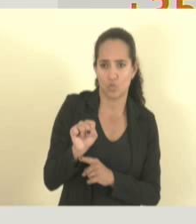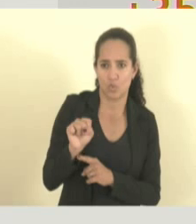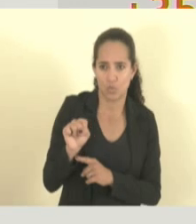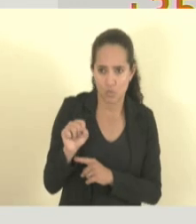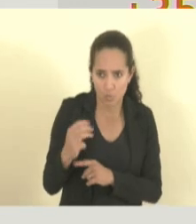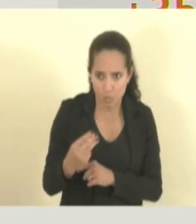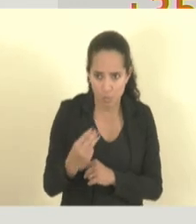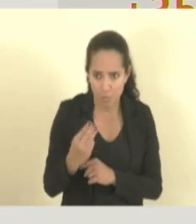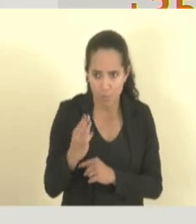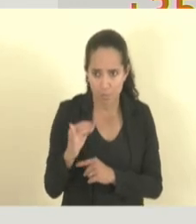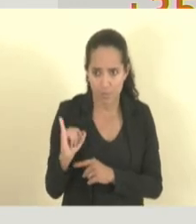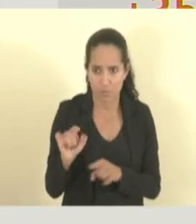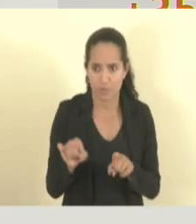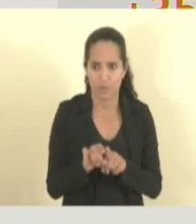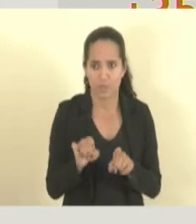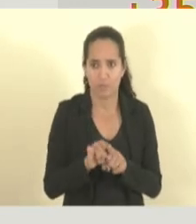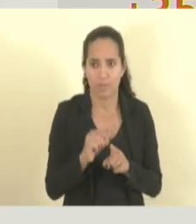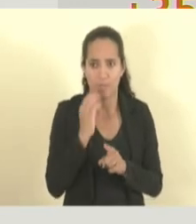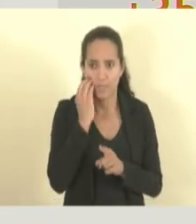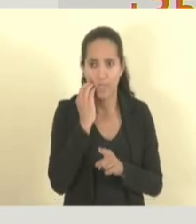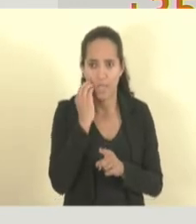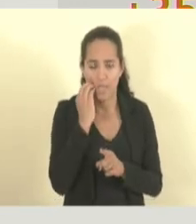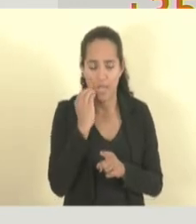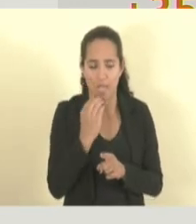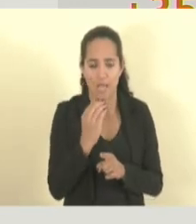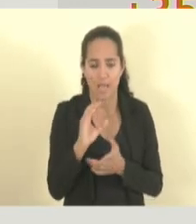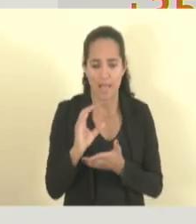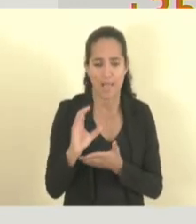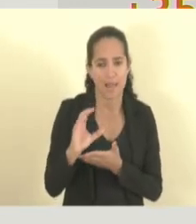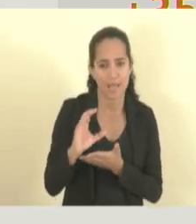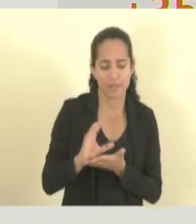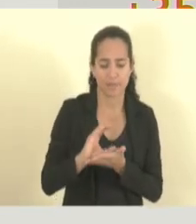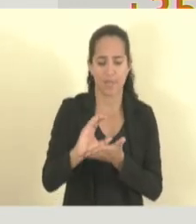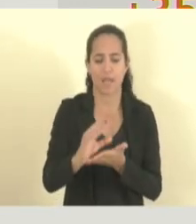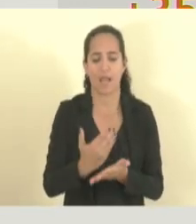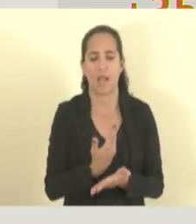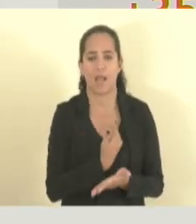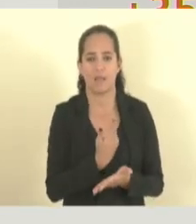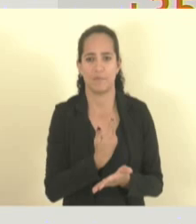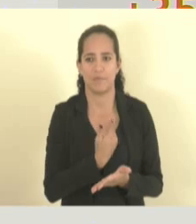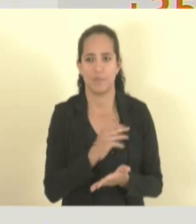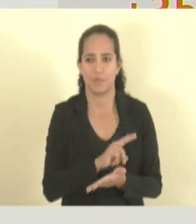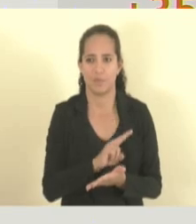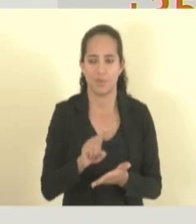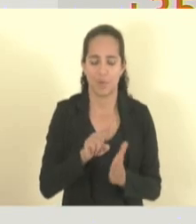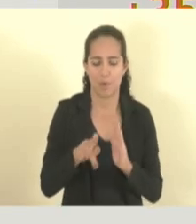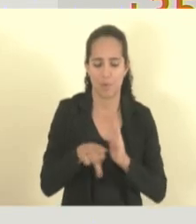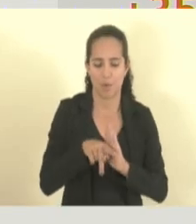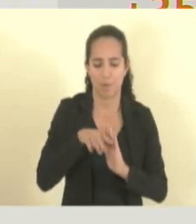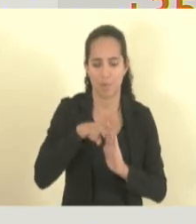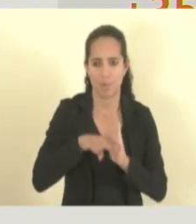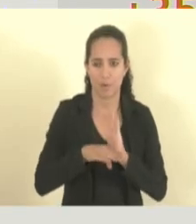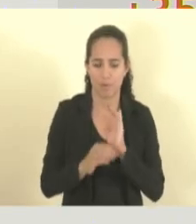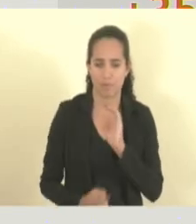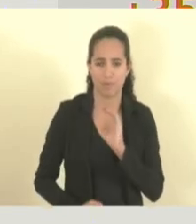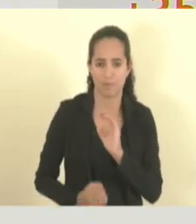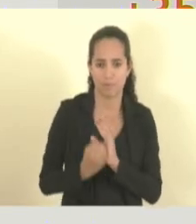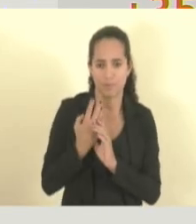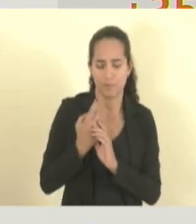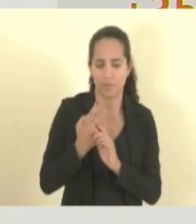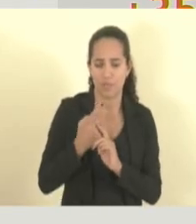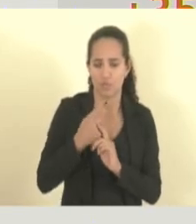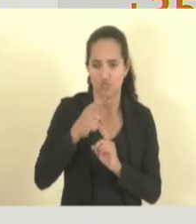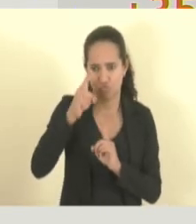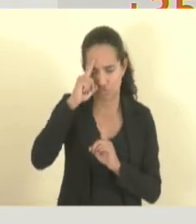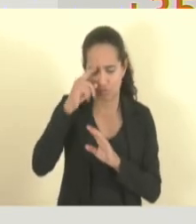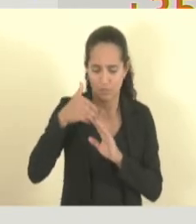Crédio Amigo, que é um programa que o presidente teve aqui há alguns dias